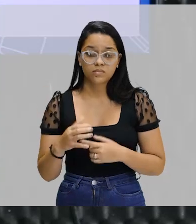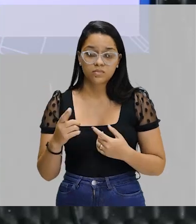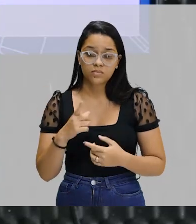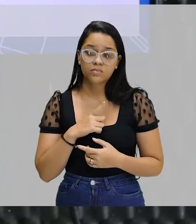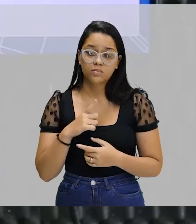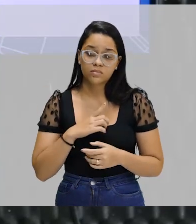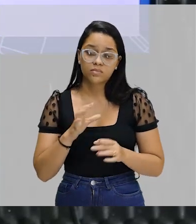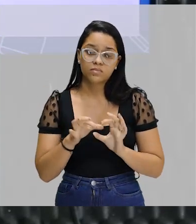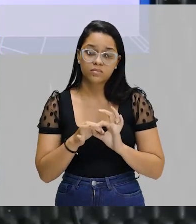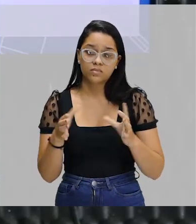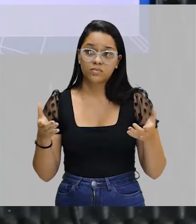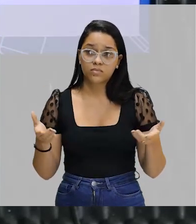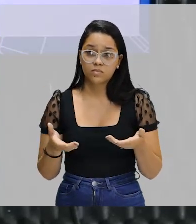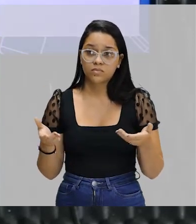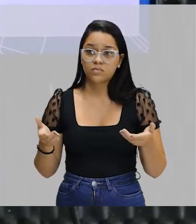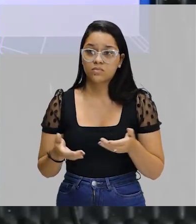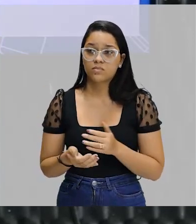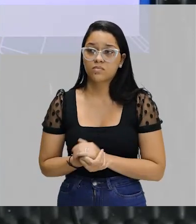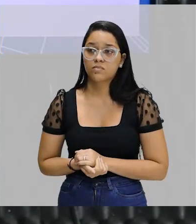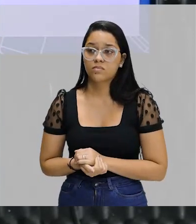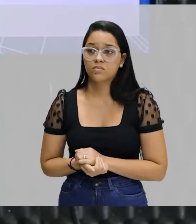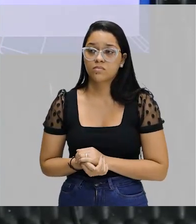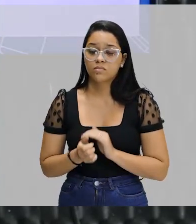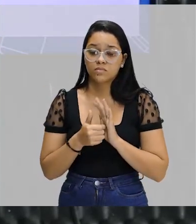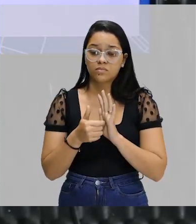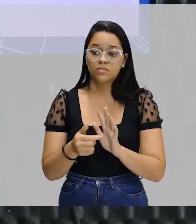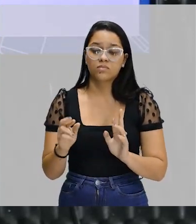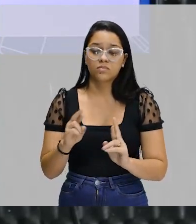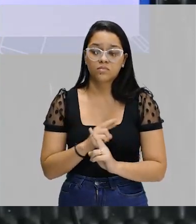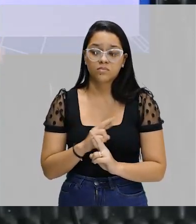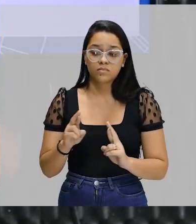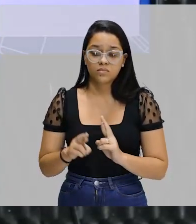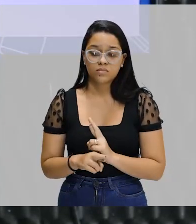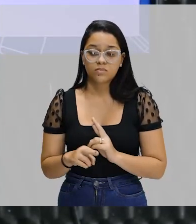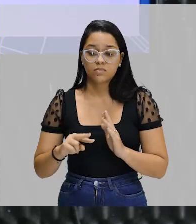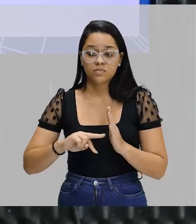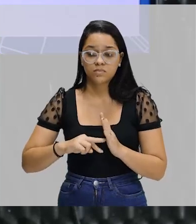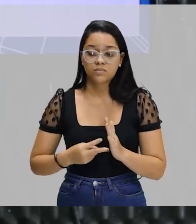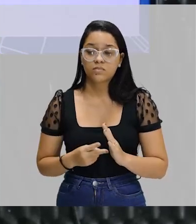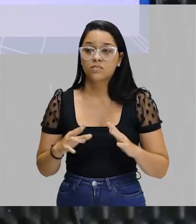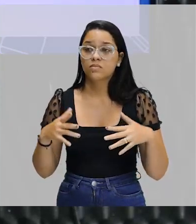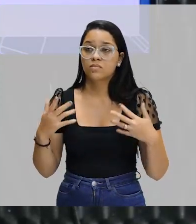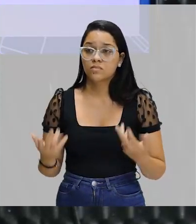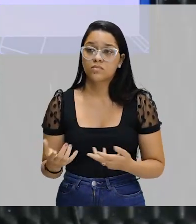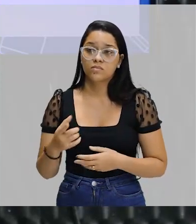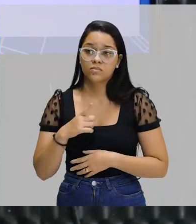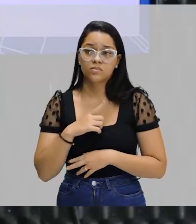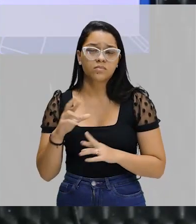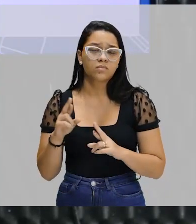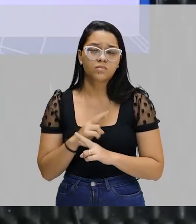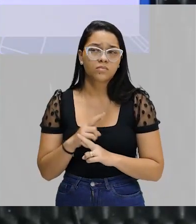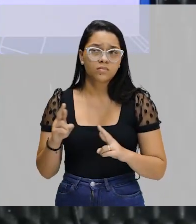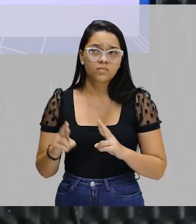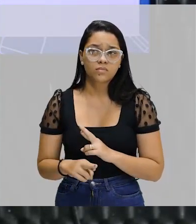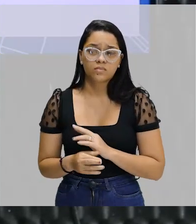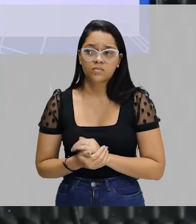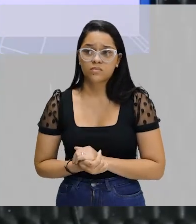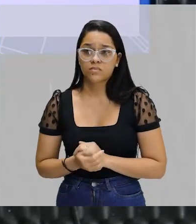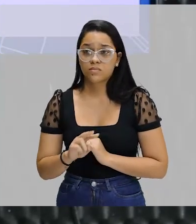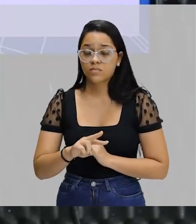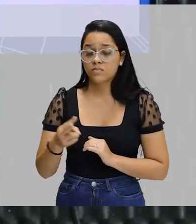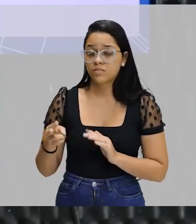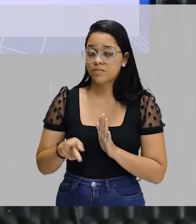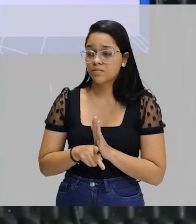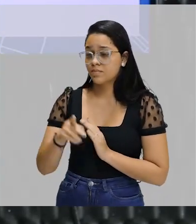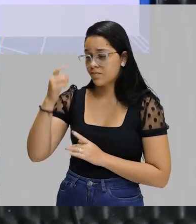tem acesso a esse portal. Então, evidencia uma relação de sentido. Qual é a relação de sentido? A oposição